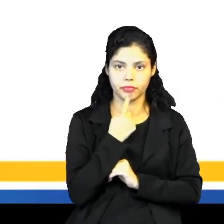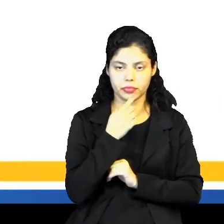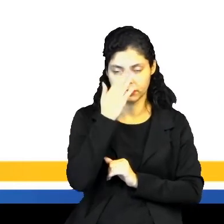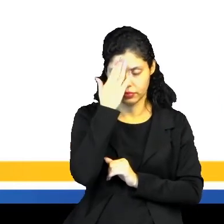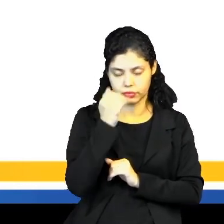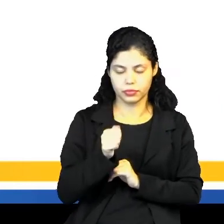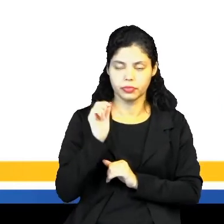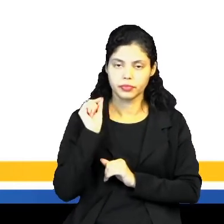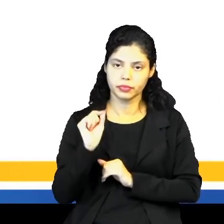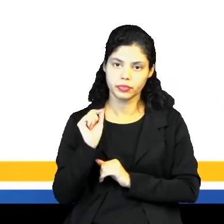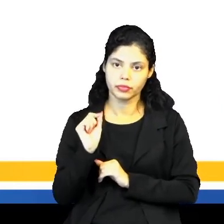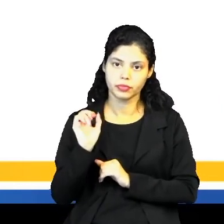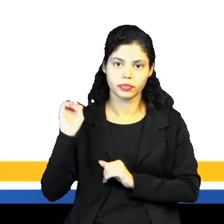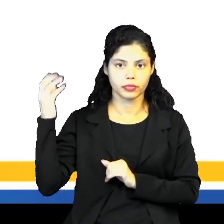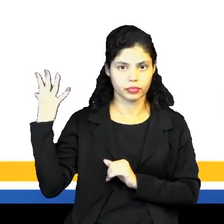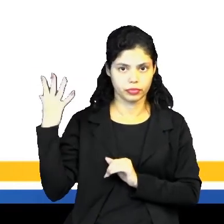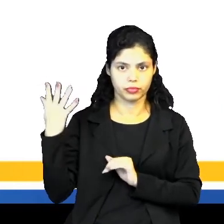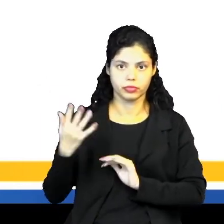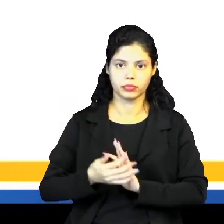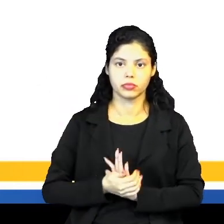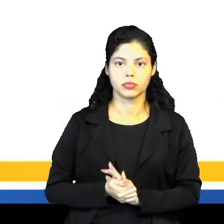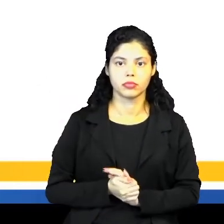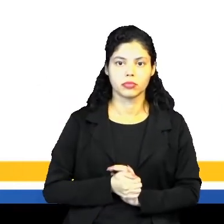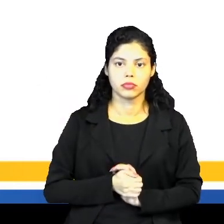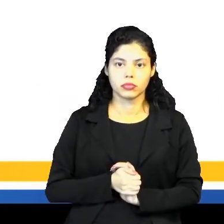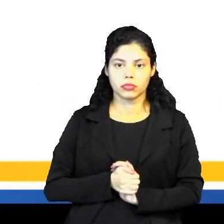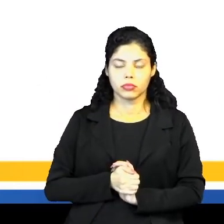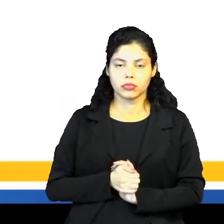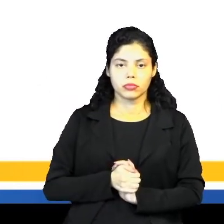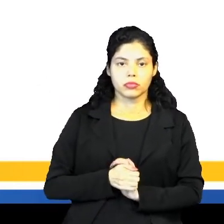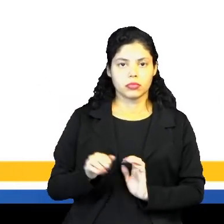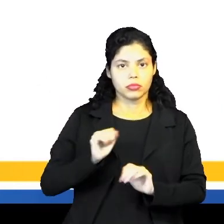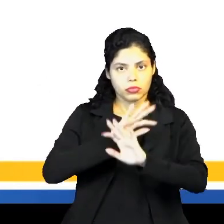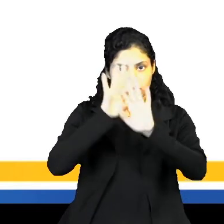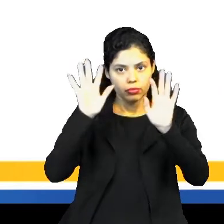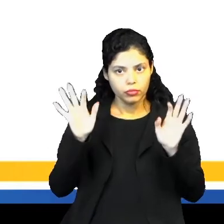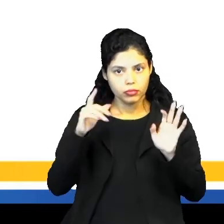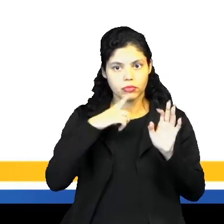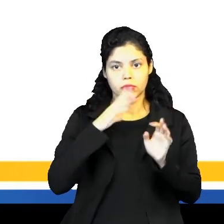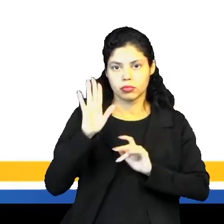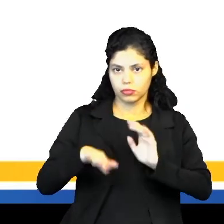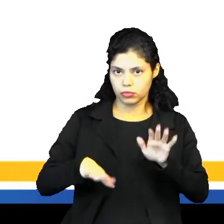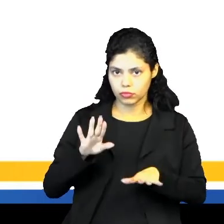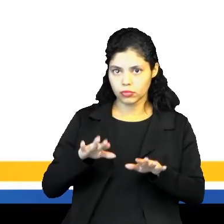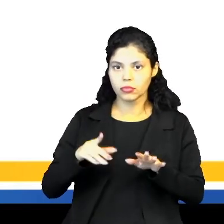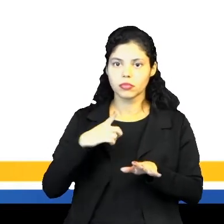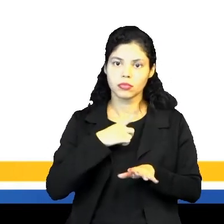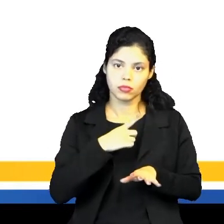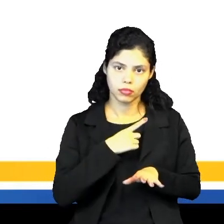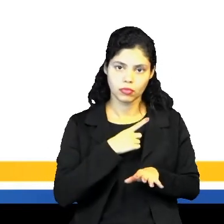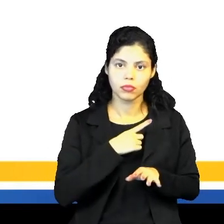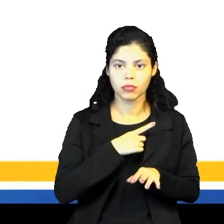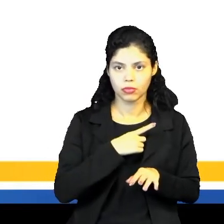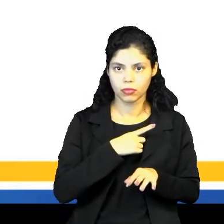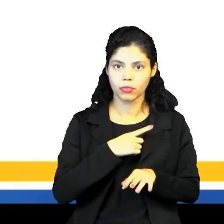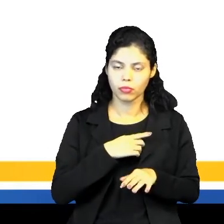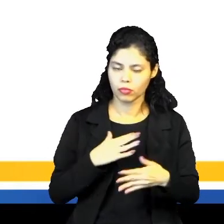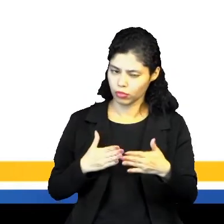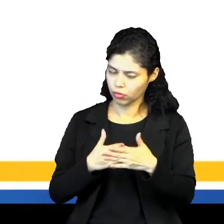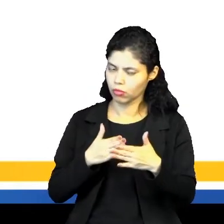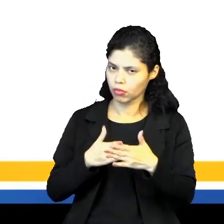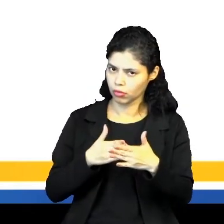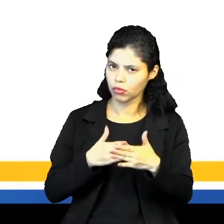situar melhor dentro do cenário, né? Da situação, né? É claro que nessa questão da imagem, nós temos também algumas